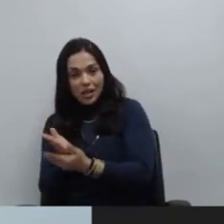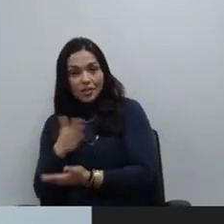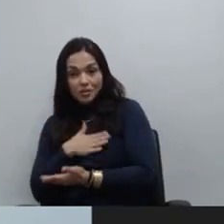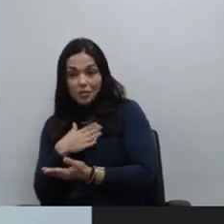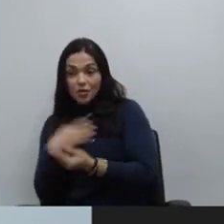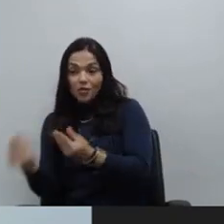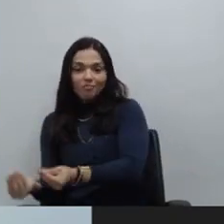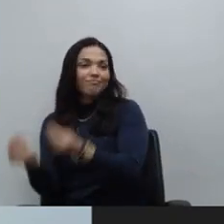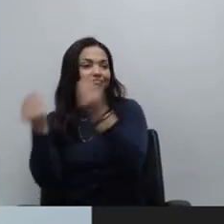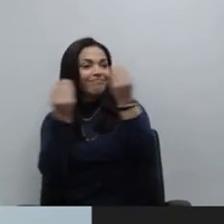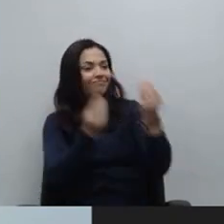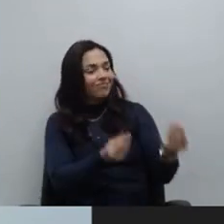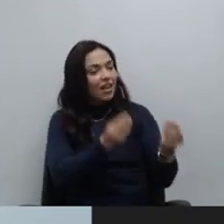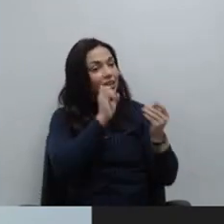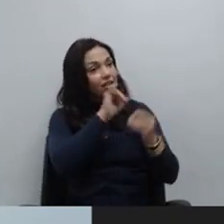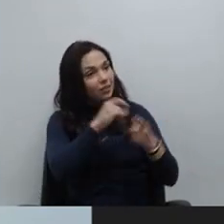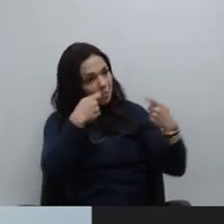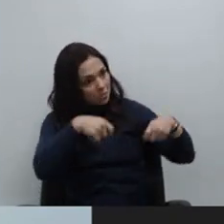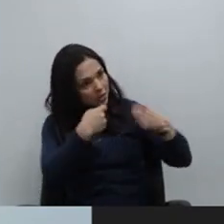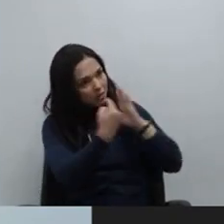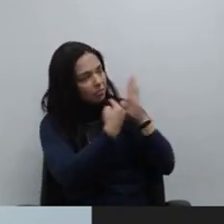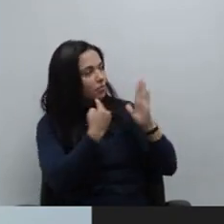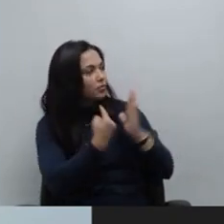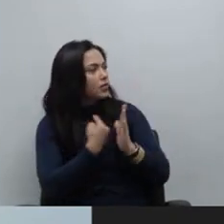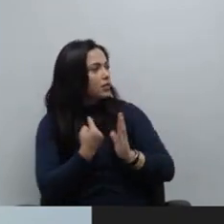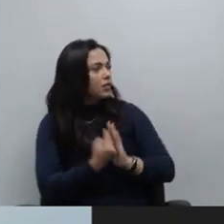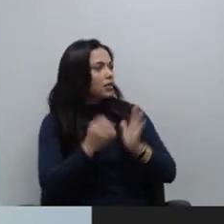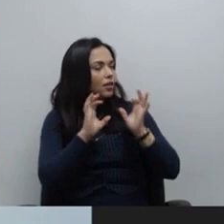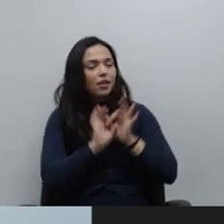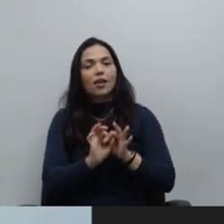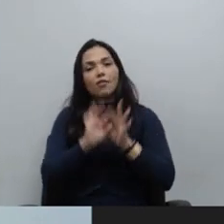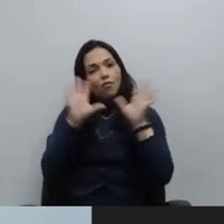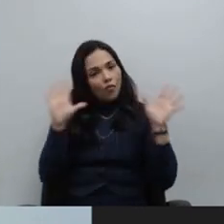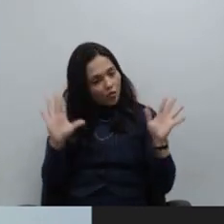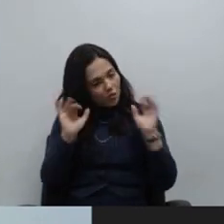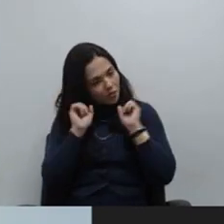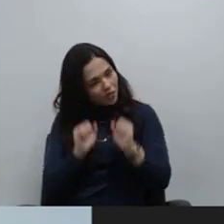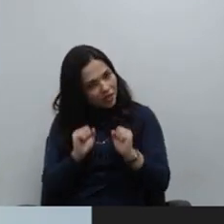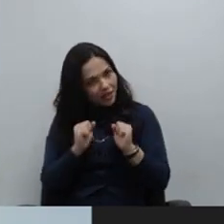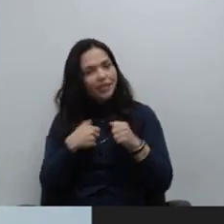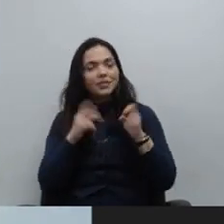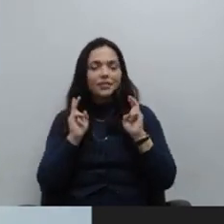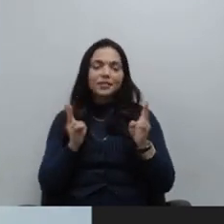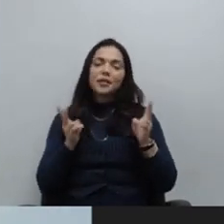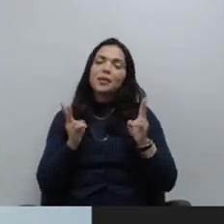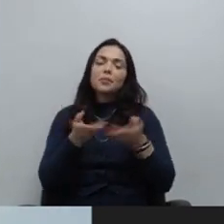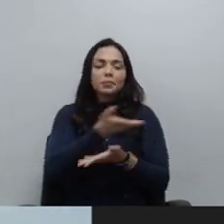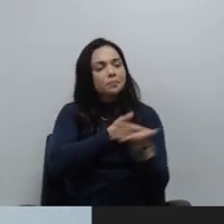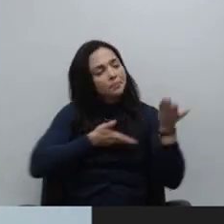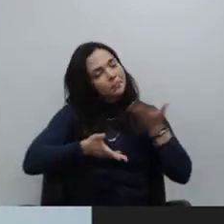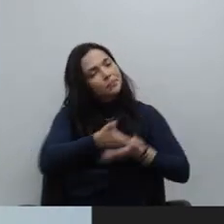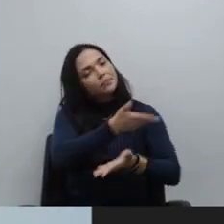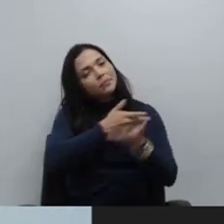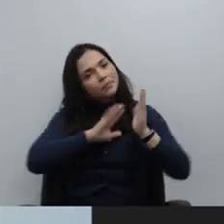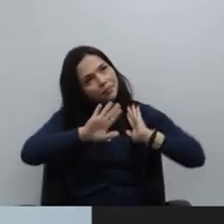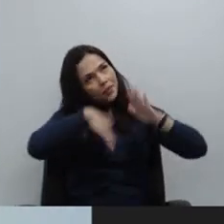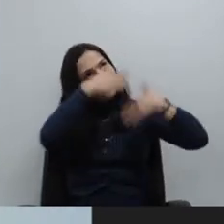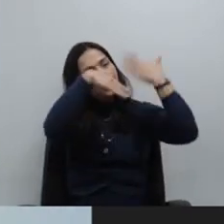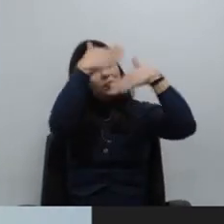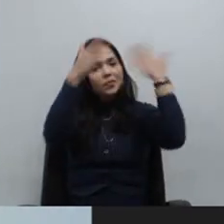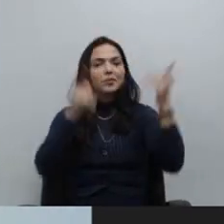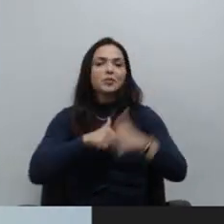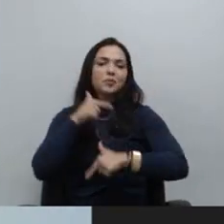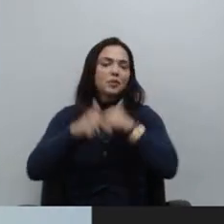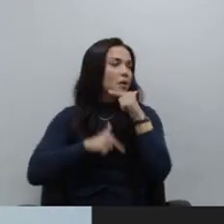desempenho da sua função, fique à vontade. Estaremos aqui sempre voltados para o avanço dos trabalhos.